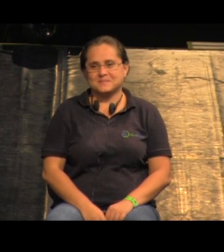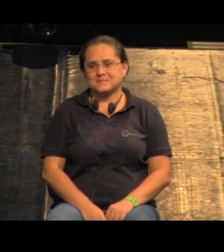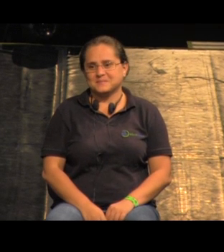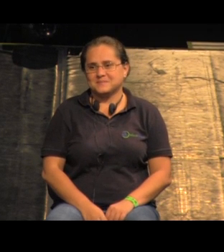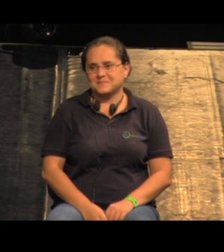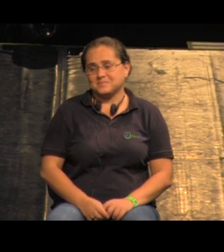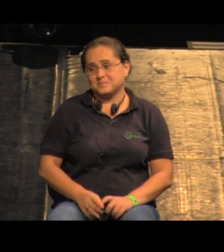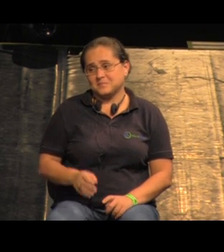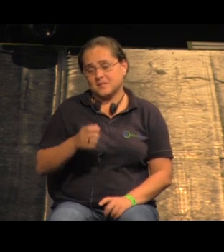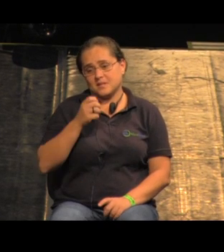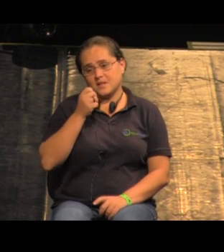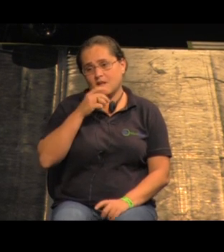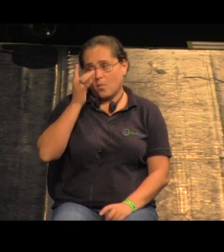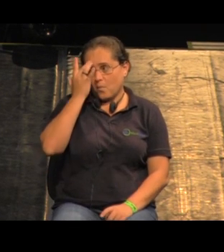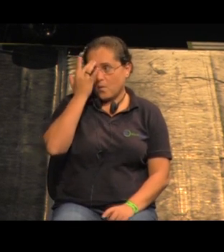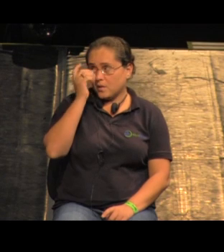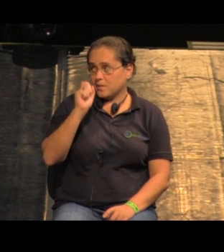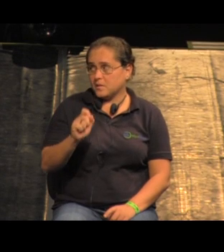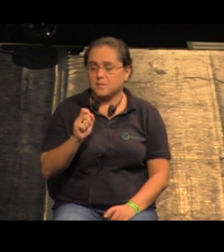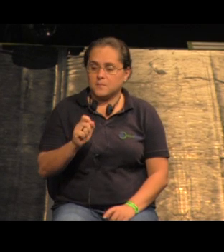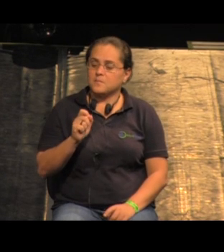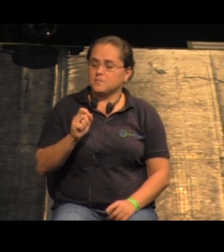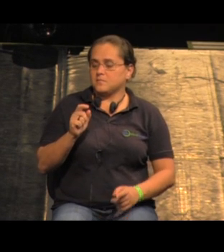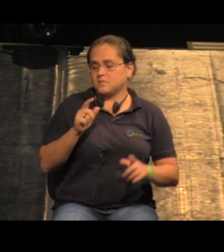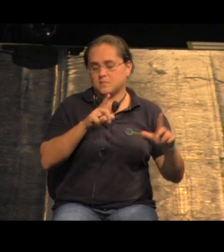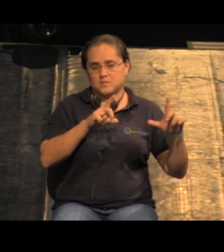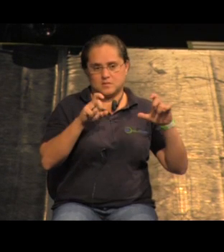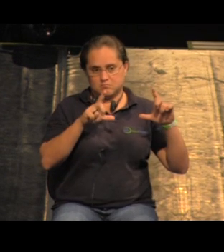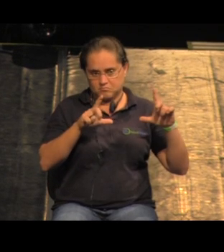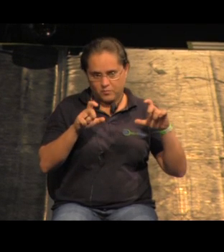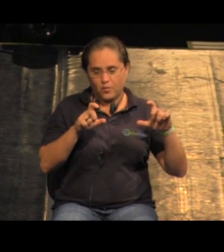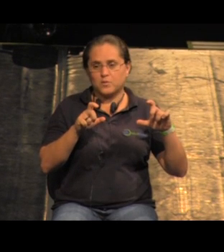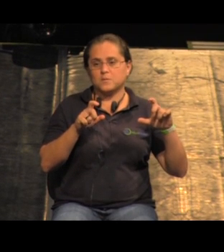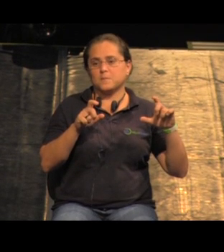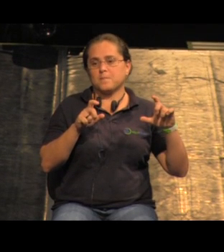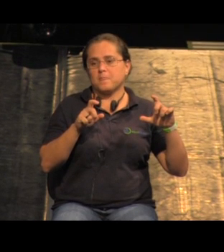está lá eu acho que numa dessas postagens